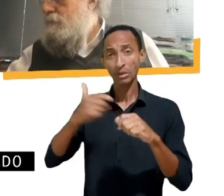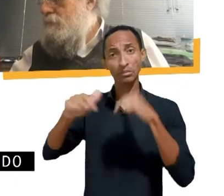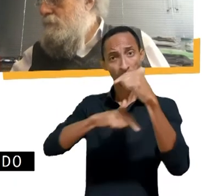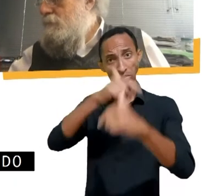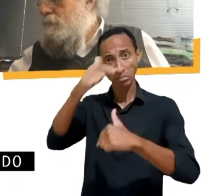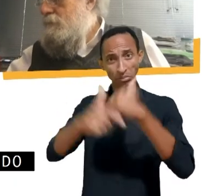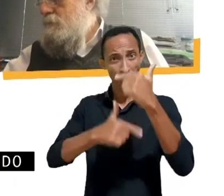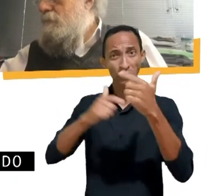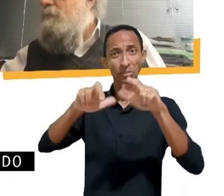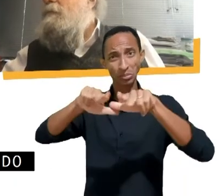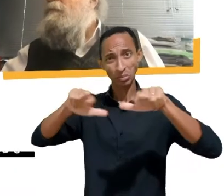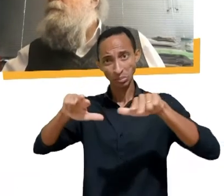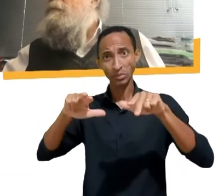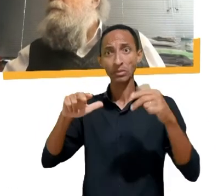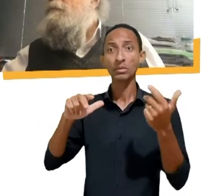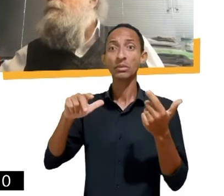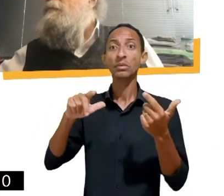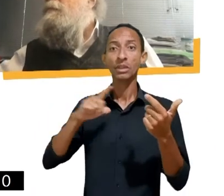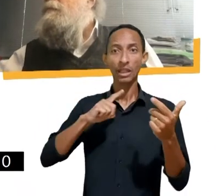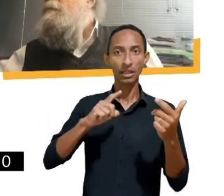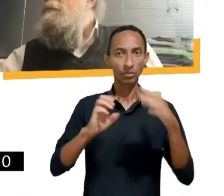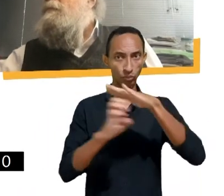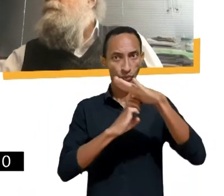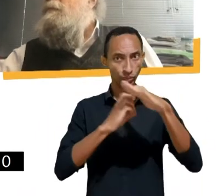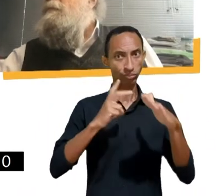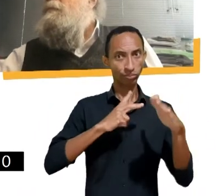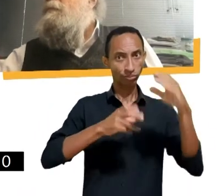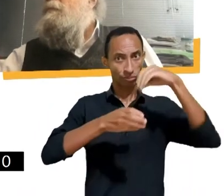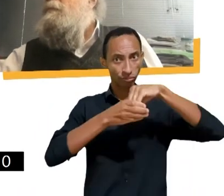privado. Obrigada por estar conosco, Yazodara.